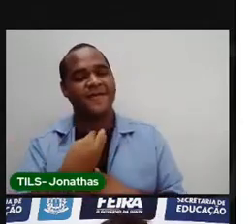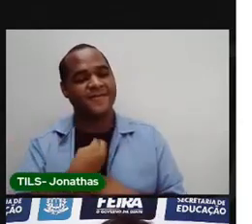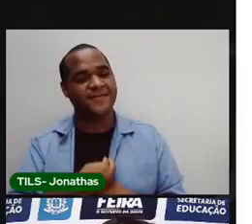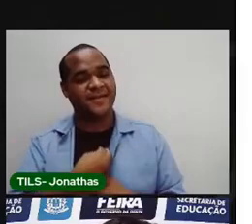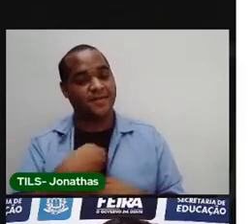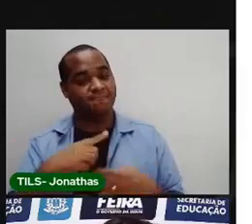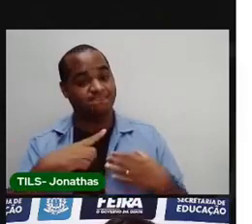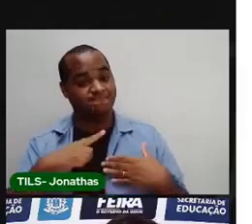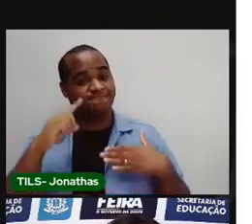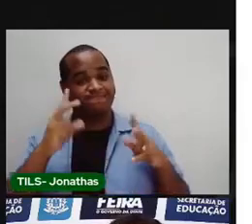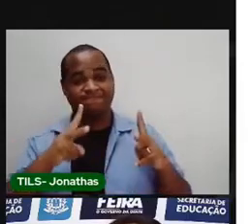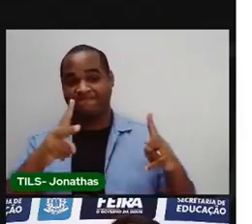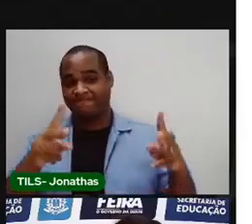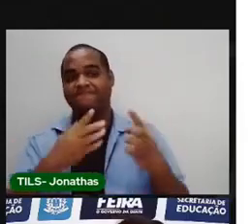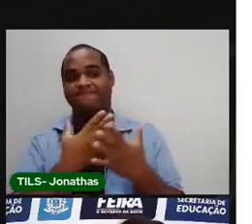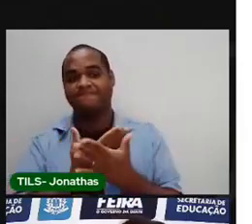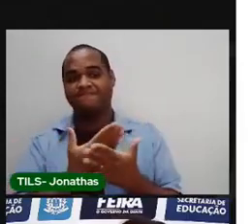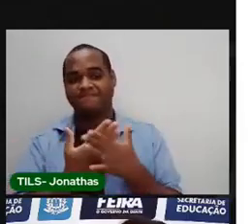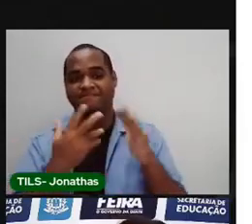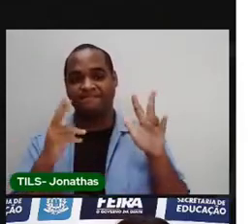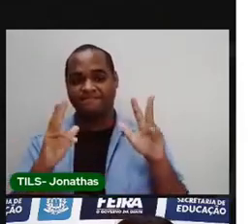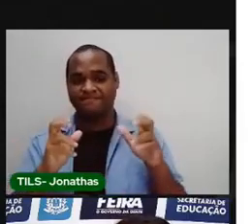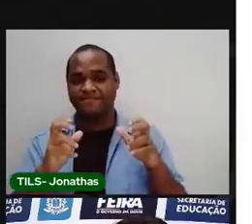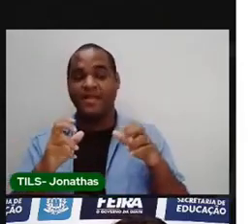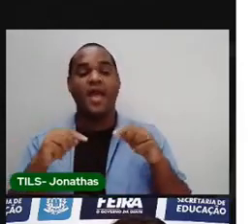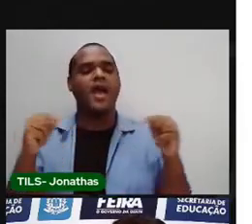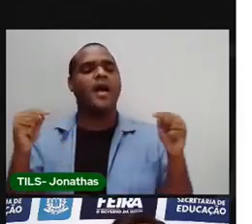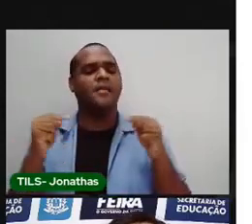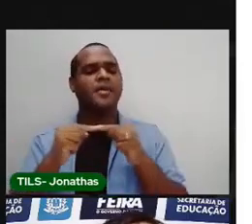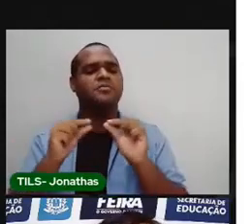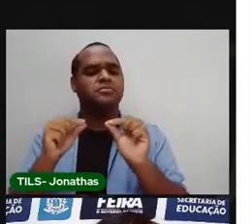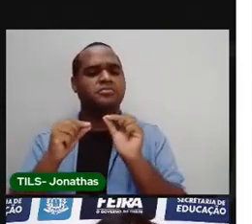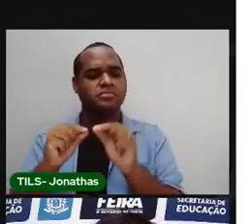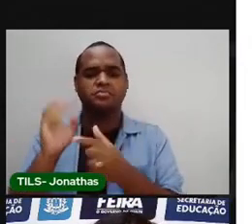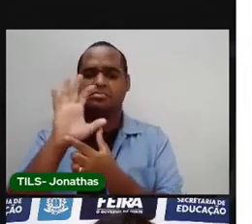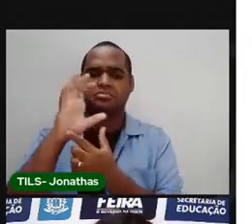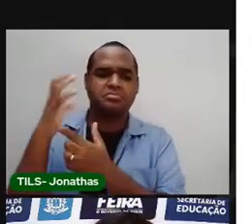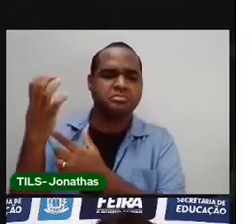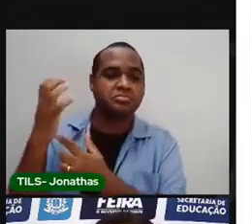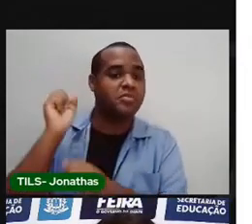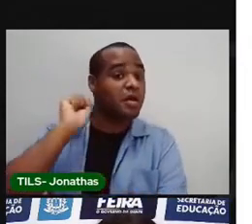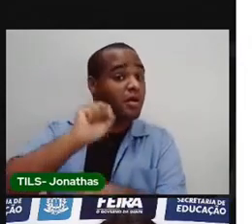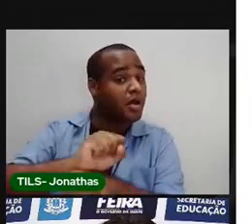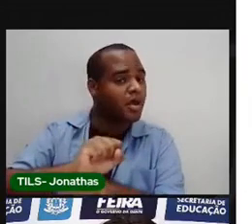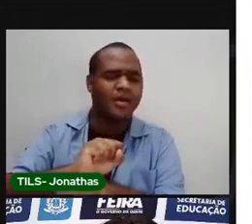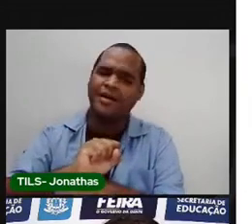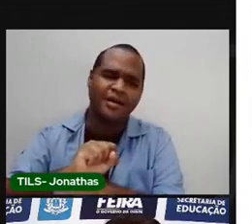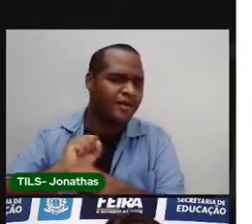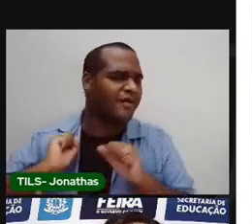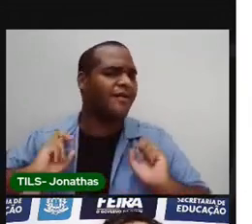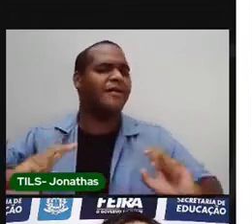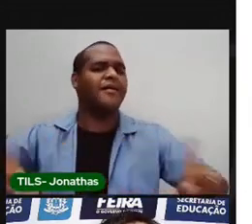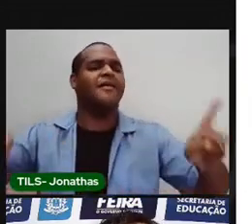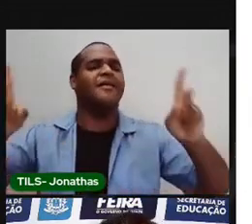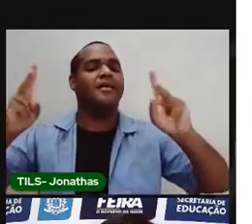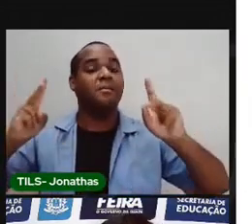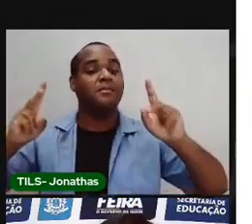estudando sobre o tempo. Porque o tempo não para. E como o tempo não para,